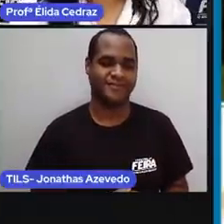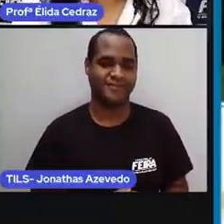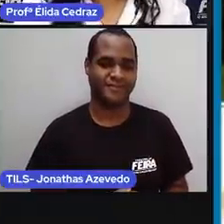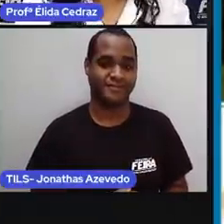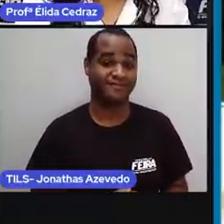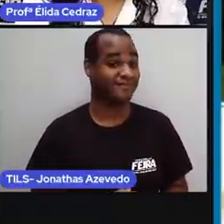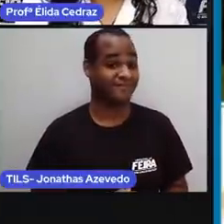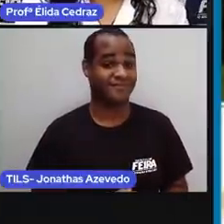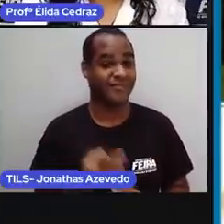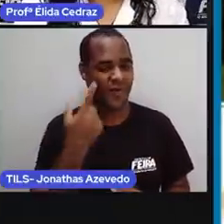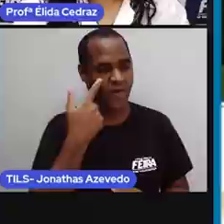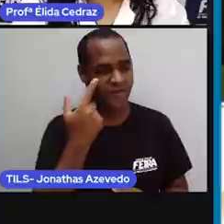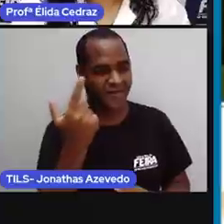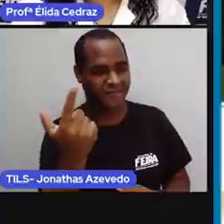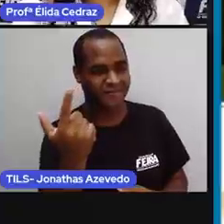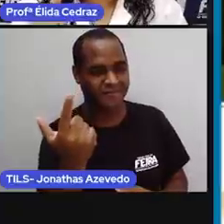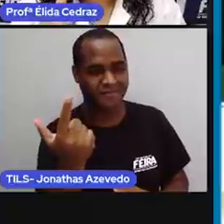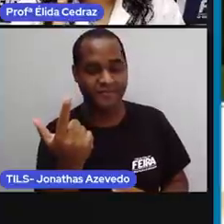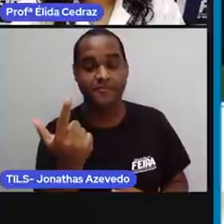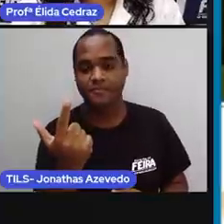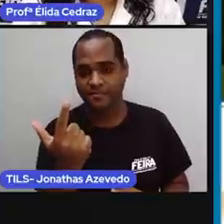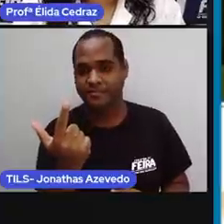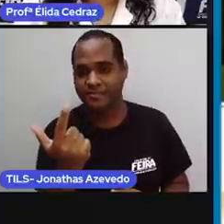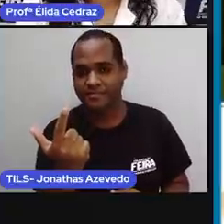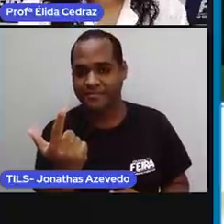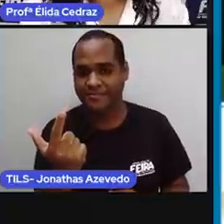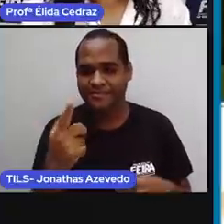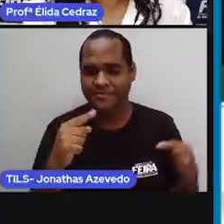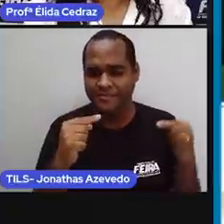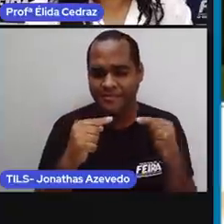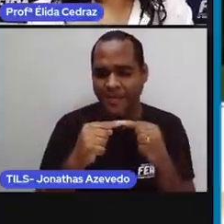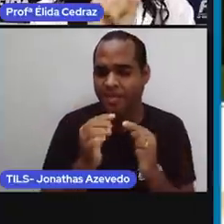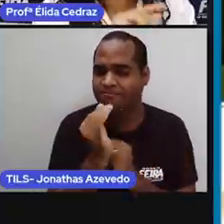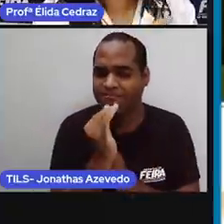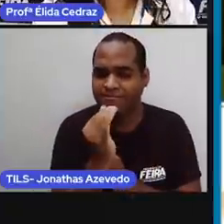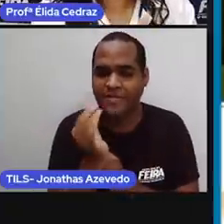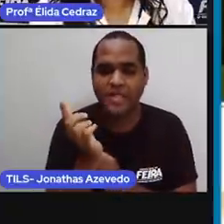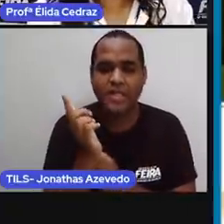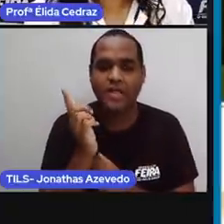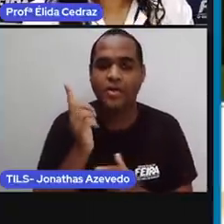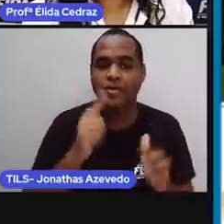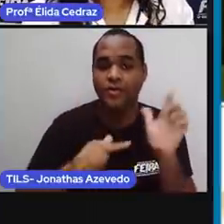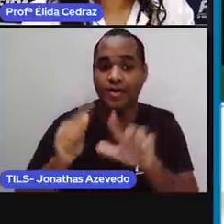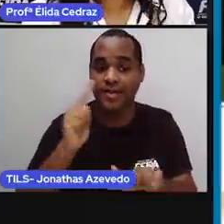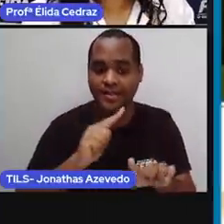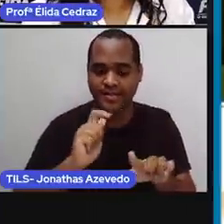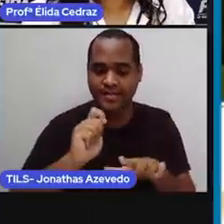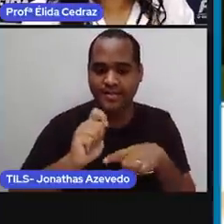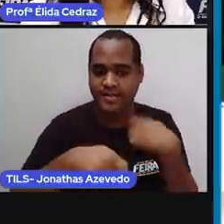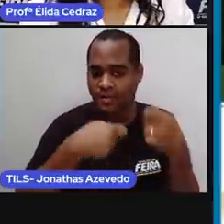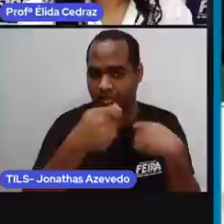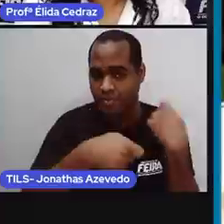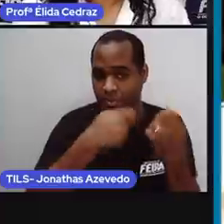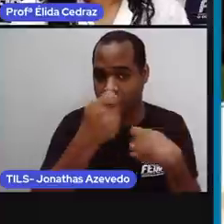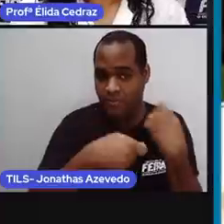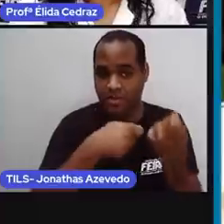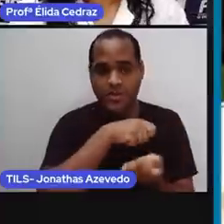Olha só, você consegue falar o nome de todos esses bichinhos?